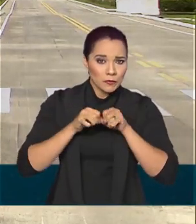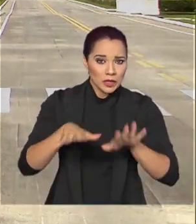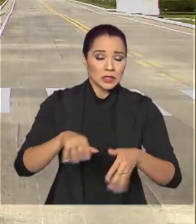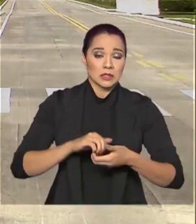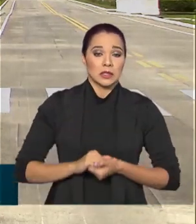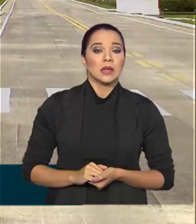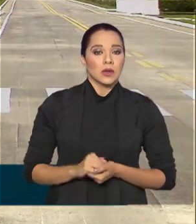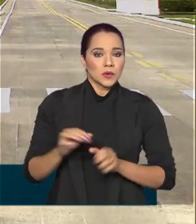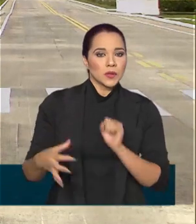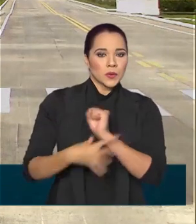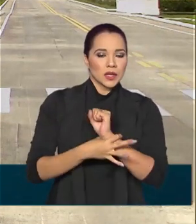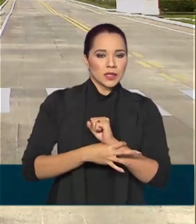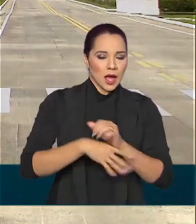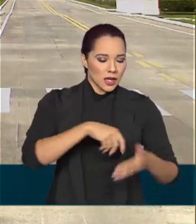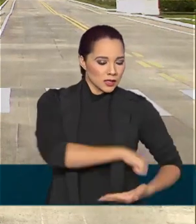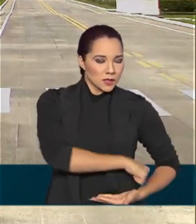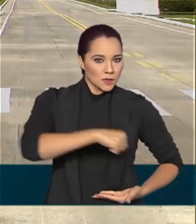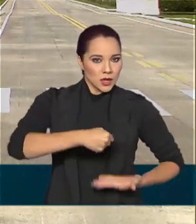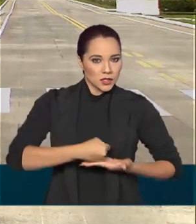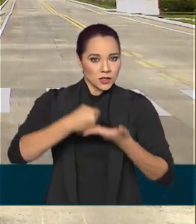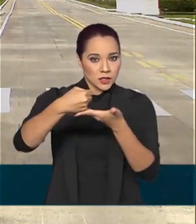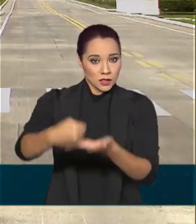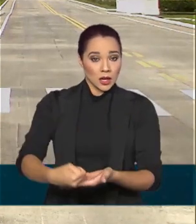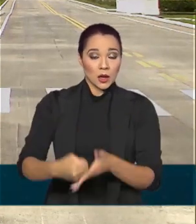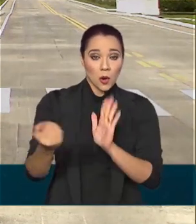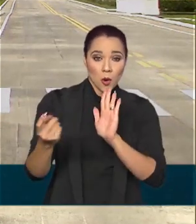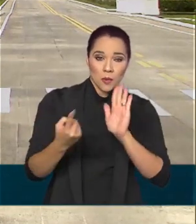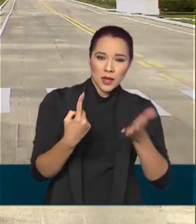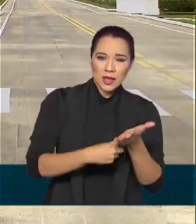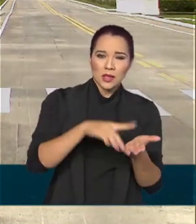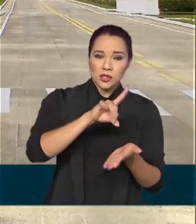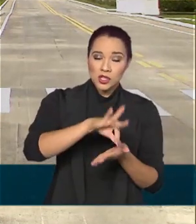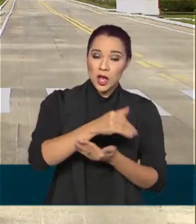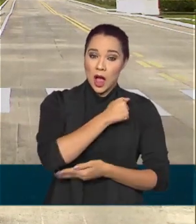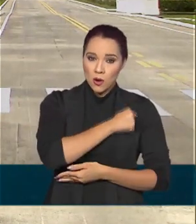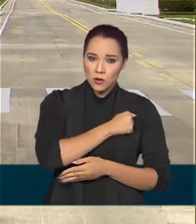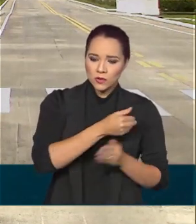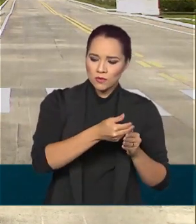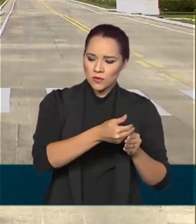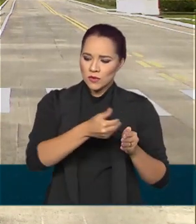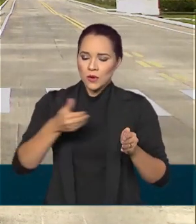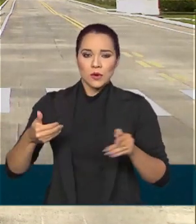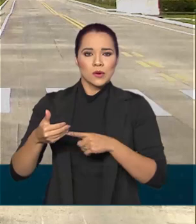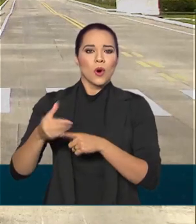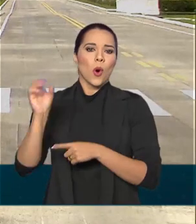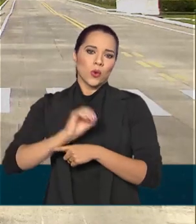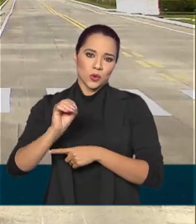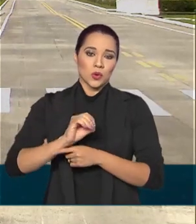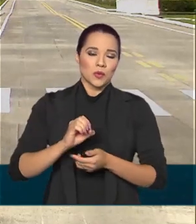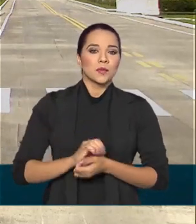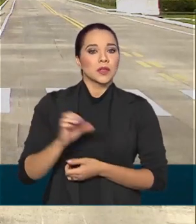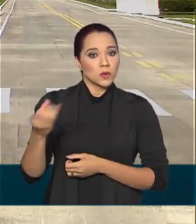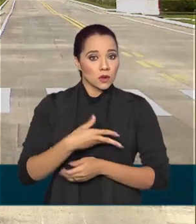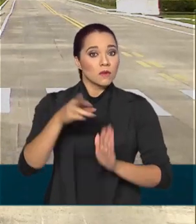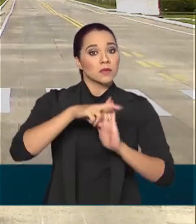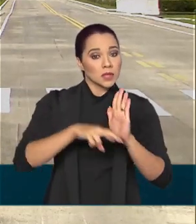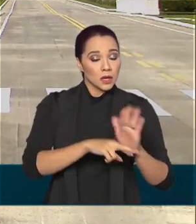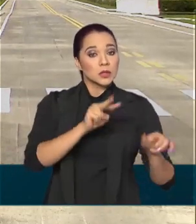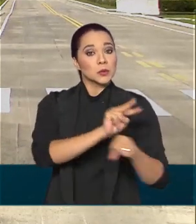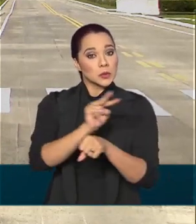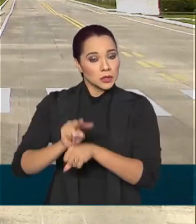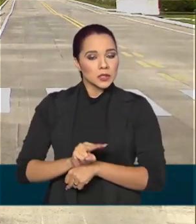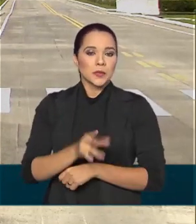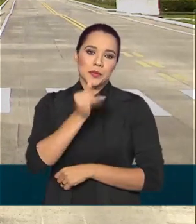segurança, a entrega dos espadins, que estava marcada para agosto, foi adiada para outubro e, mesmo assim, com novas regras de proteção,